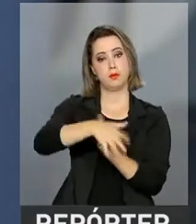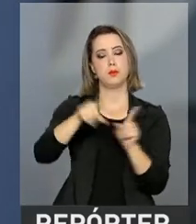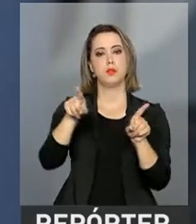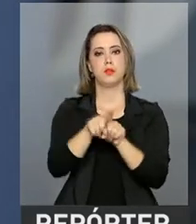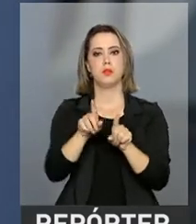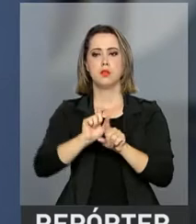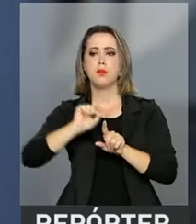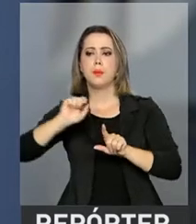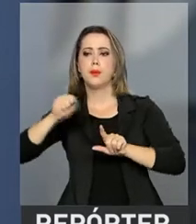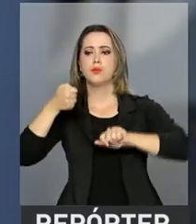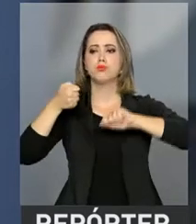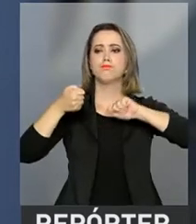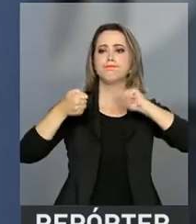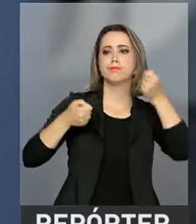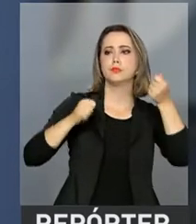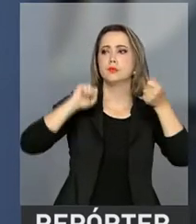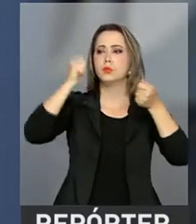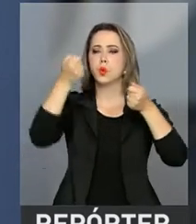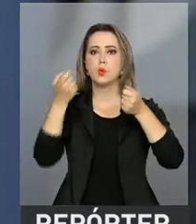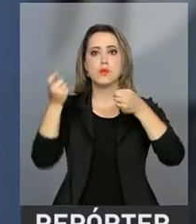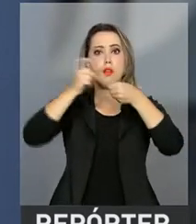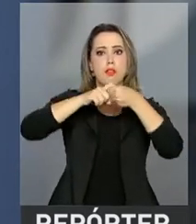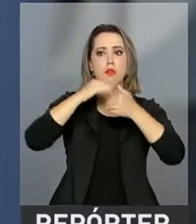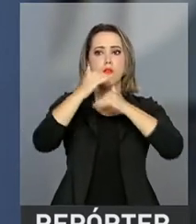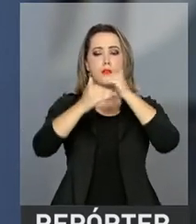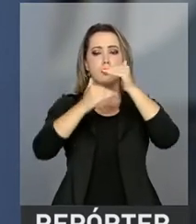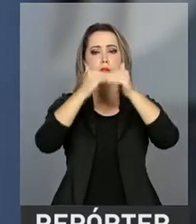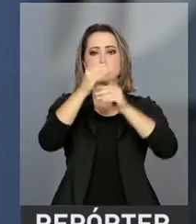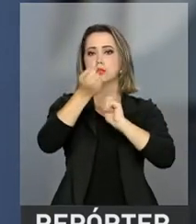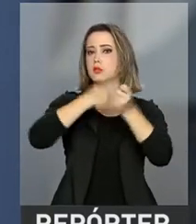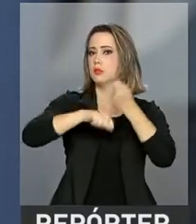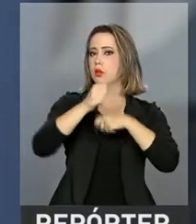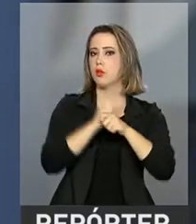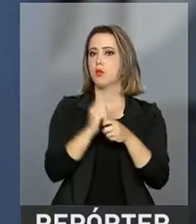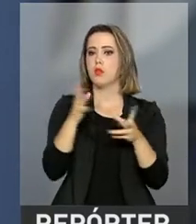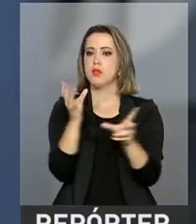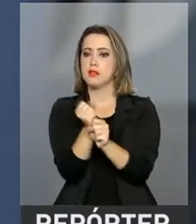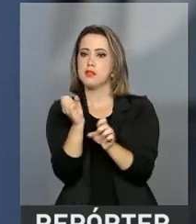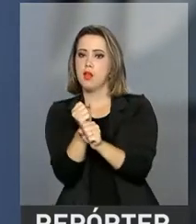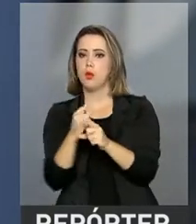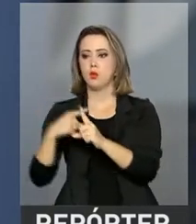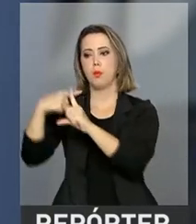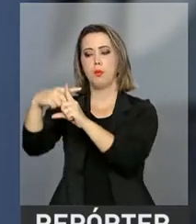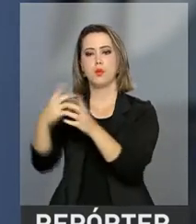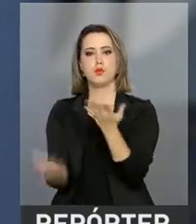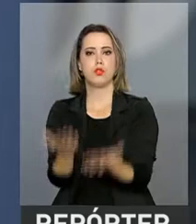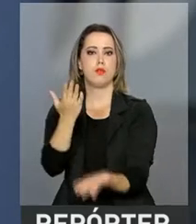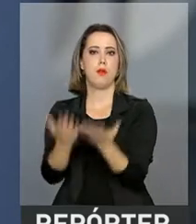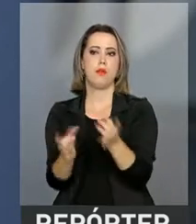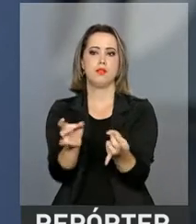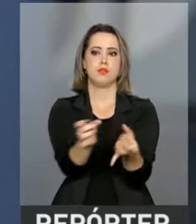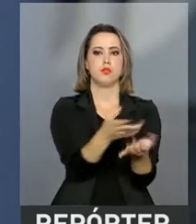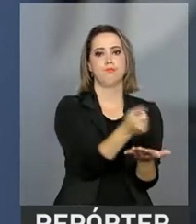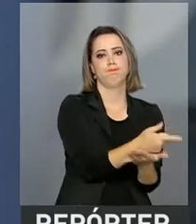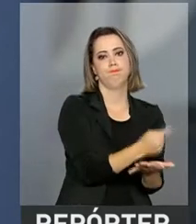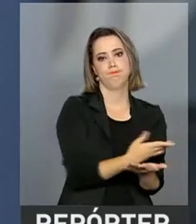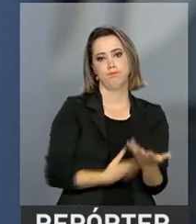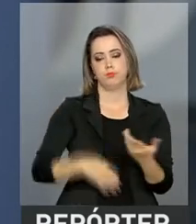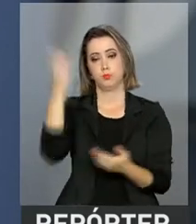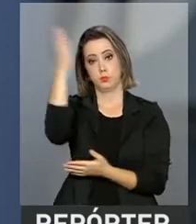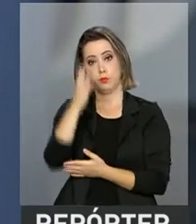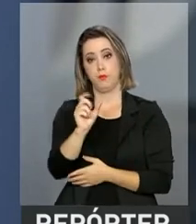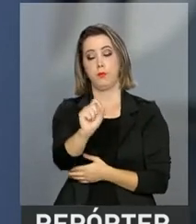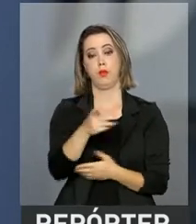dos sinais de recuperação da economia brasileira, como os saldos positivos na balança comercial. O porta-voz da